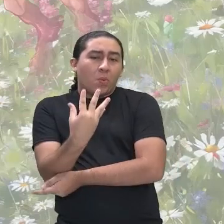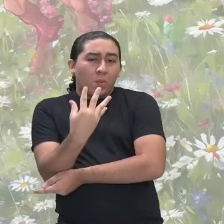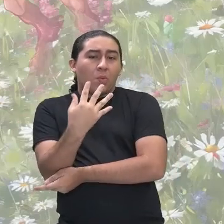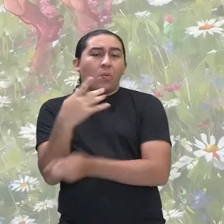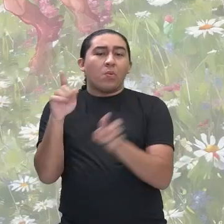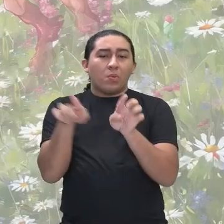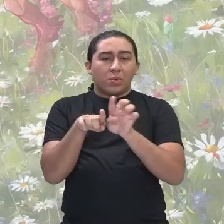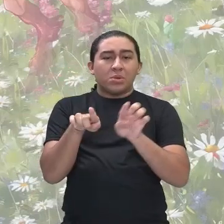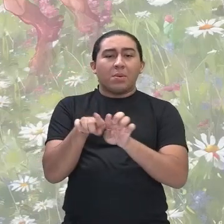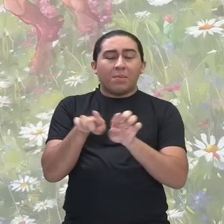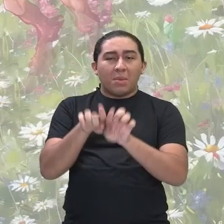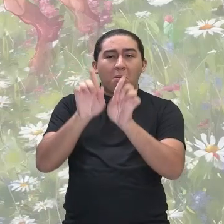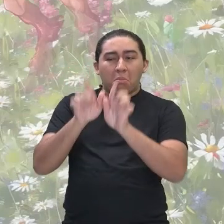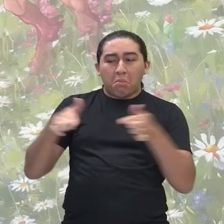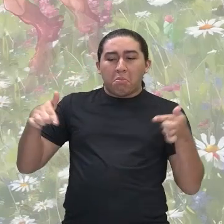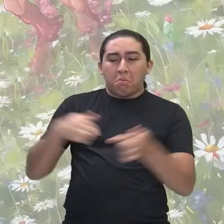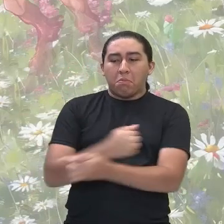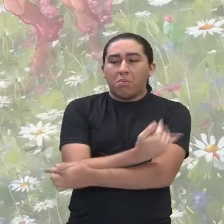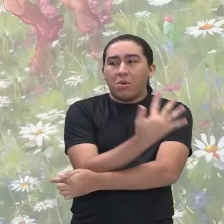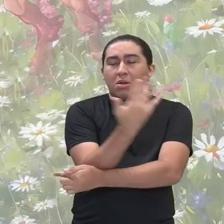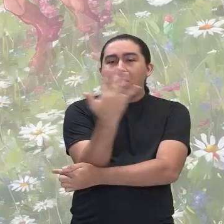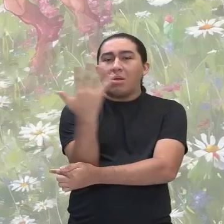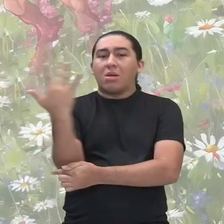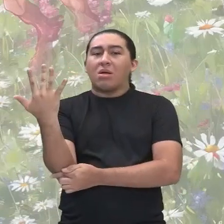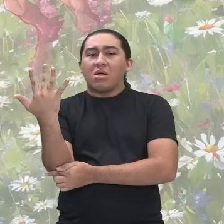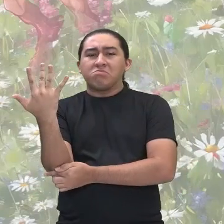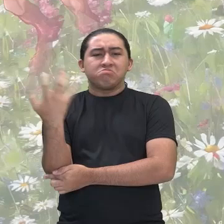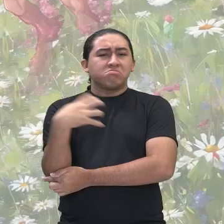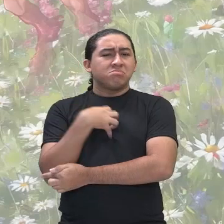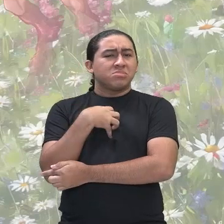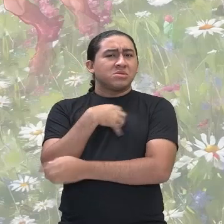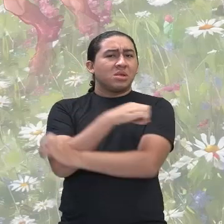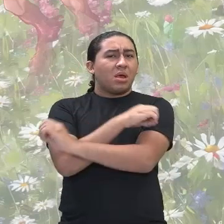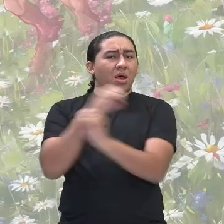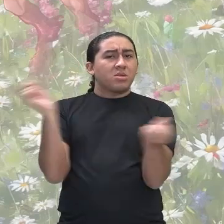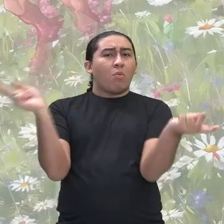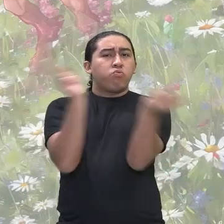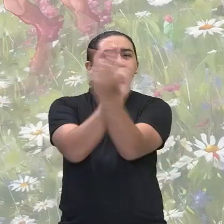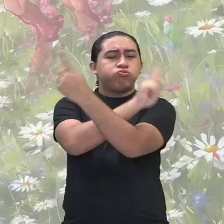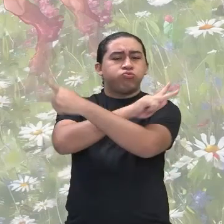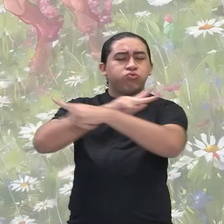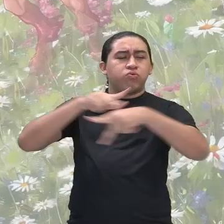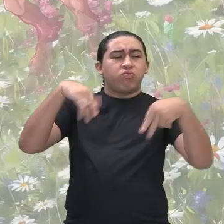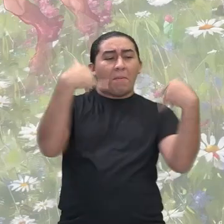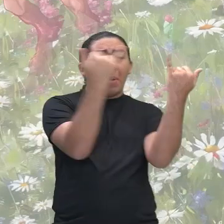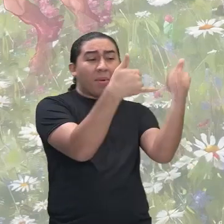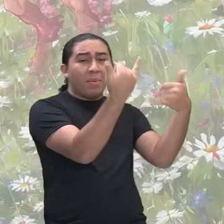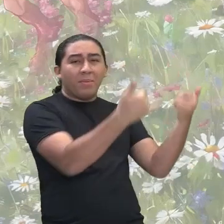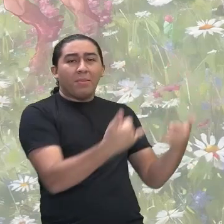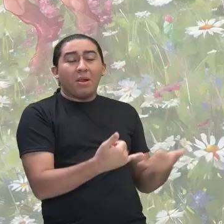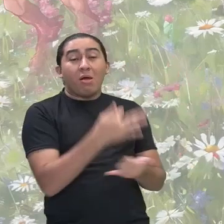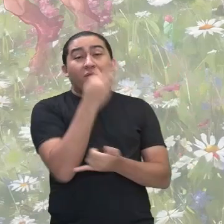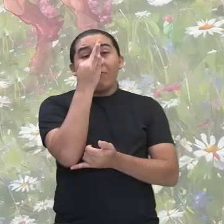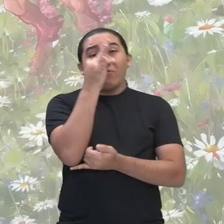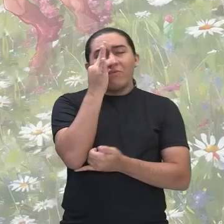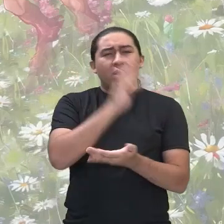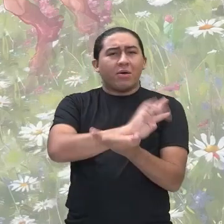sorrir-se. Olha, não sentes os zéferos brincar entre as flores?